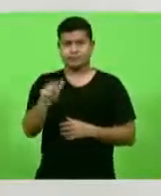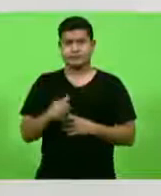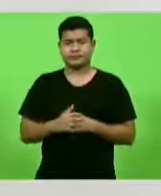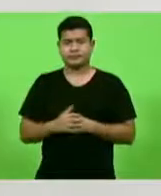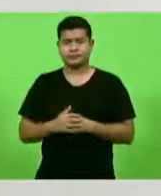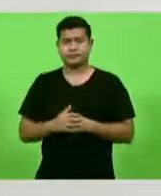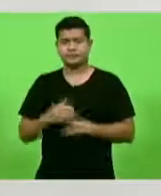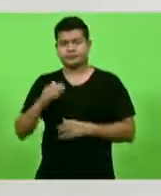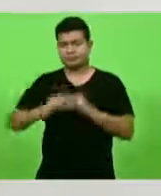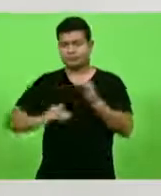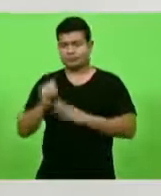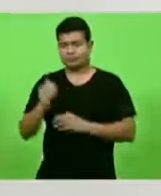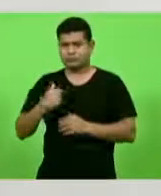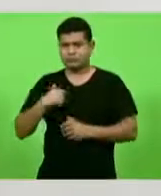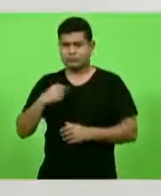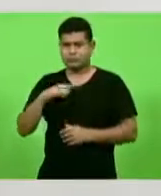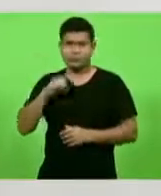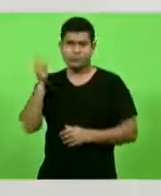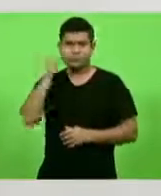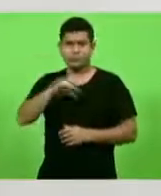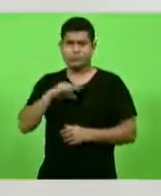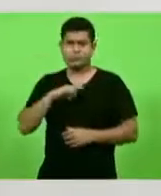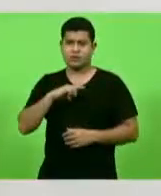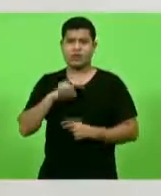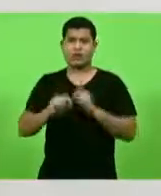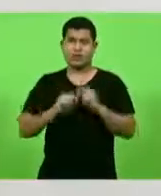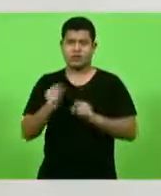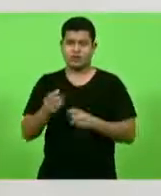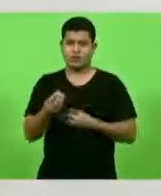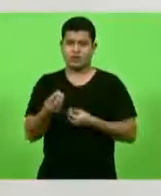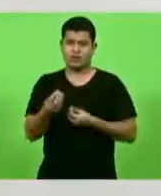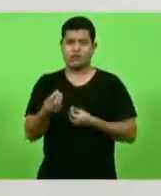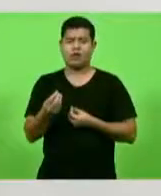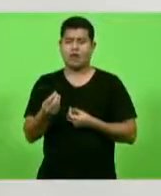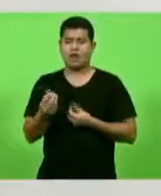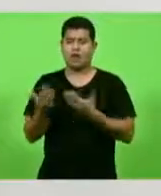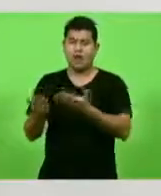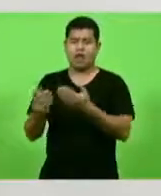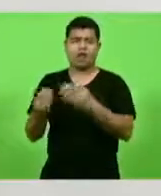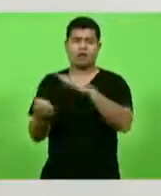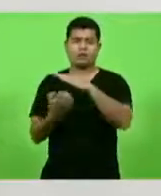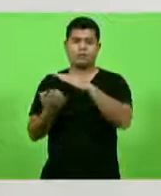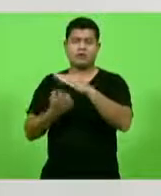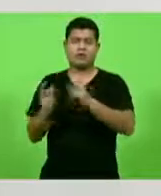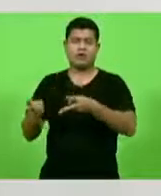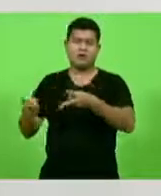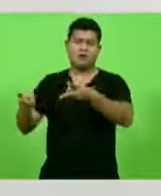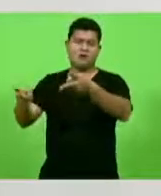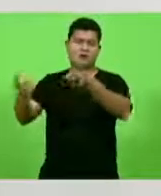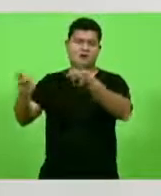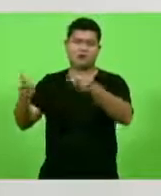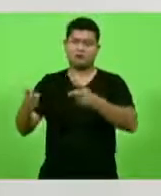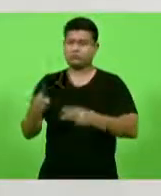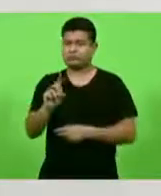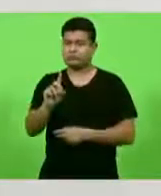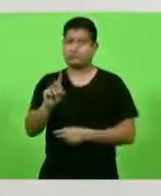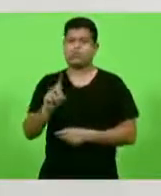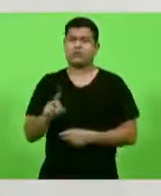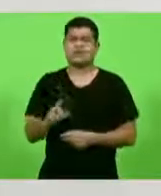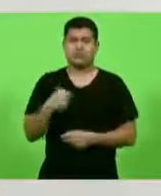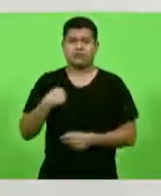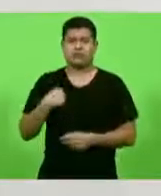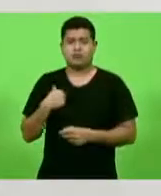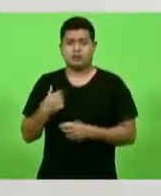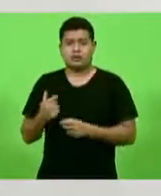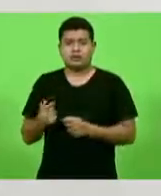essa sensibilidade de não deixar as mesmas empresas continuarem exercendo o monopólio